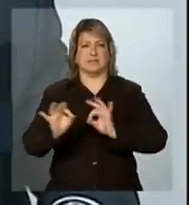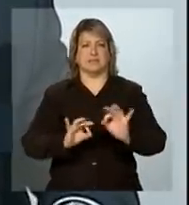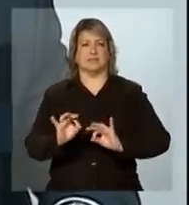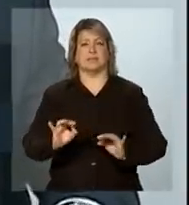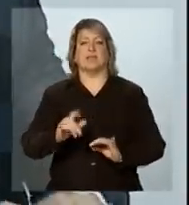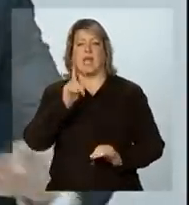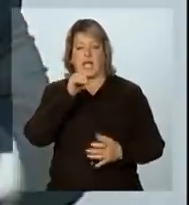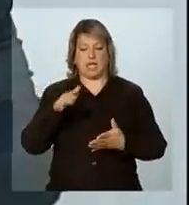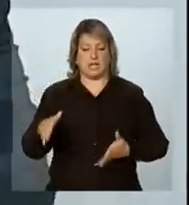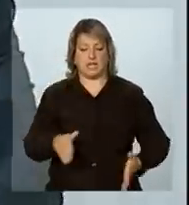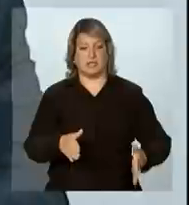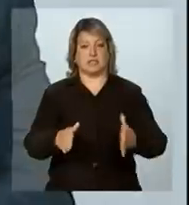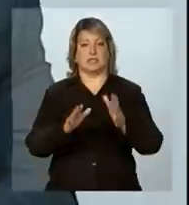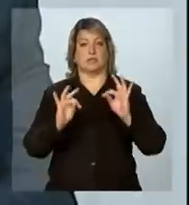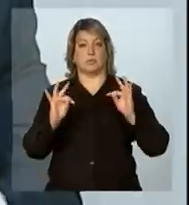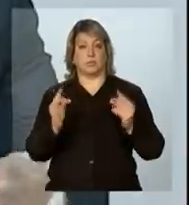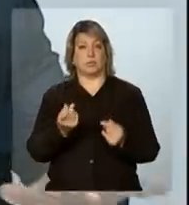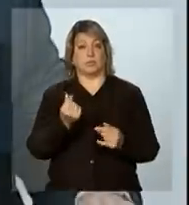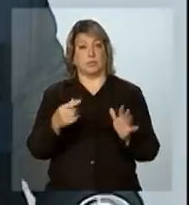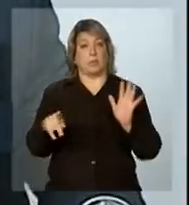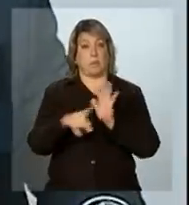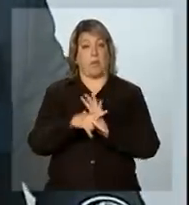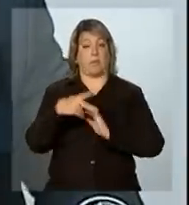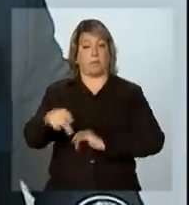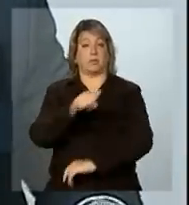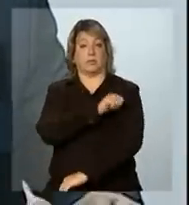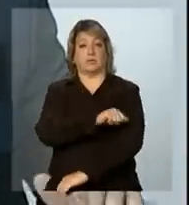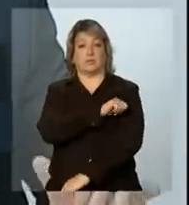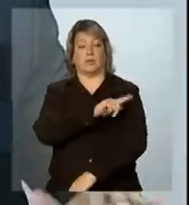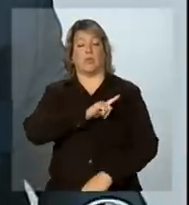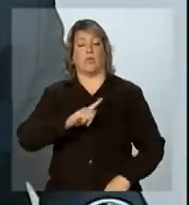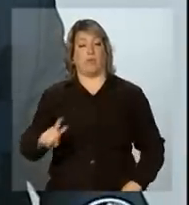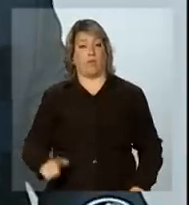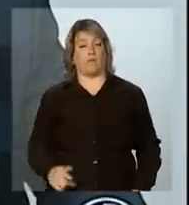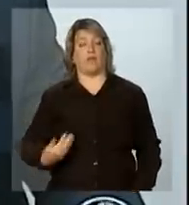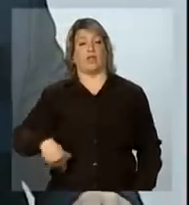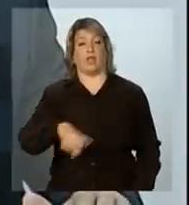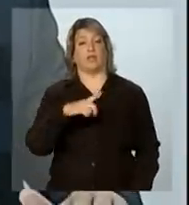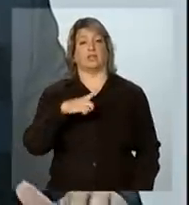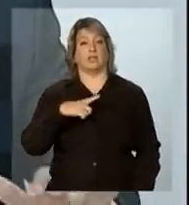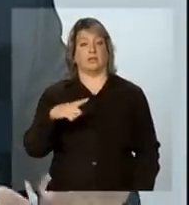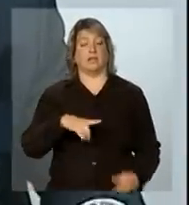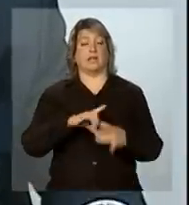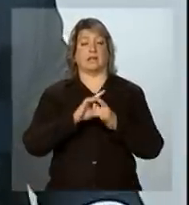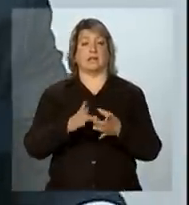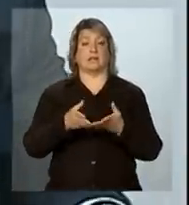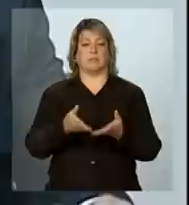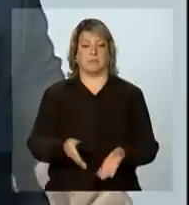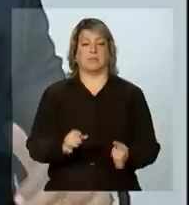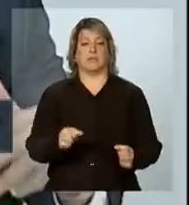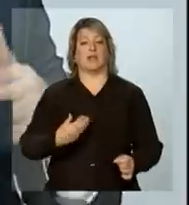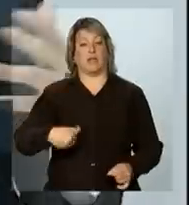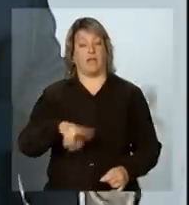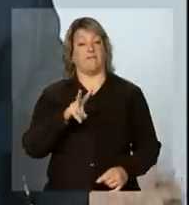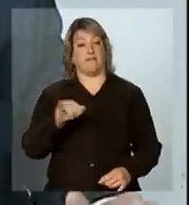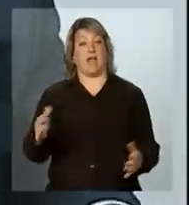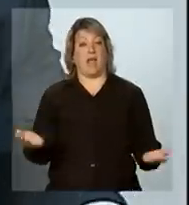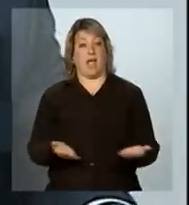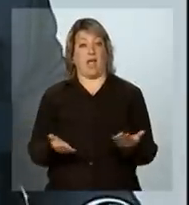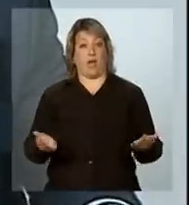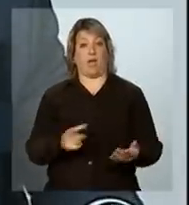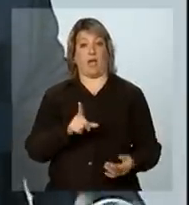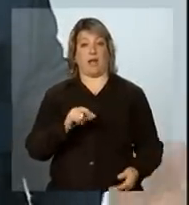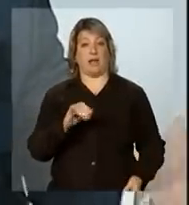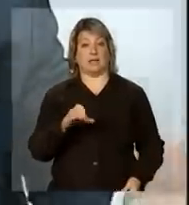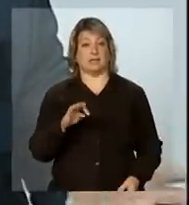recursos próprios, com esses recursos que nós tivemos disponibilizados, vamos agora licitar